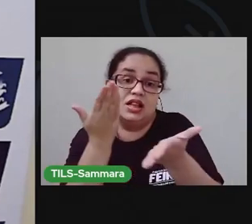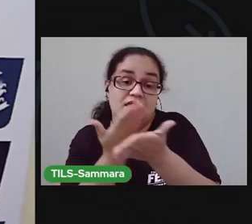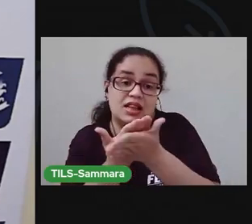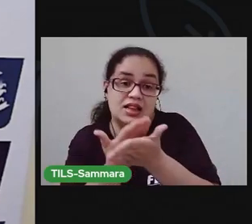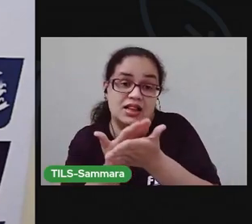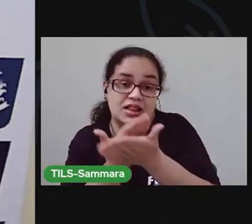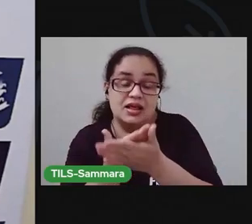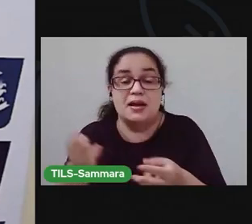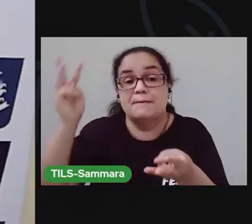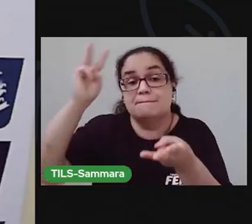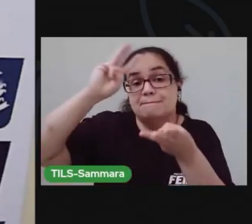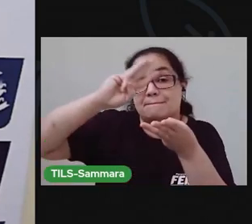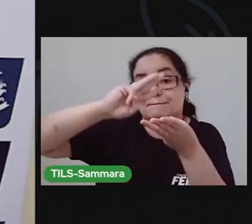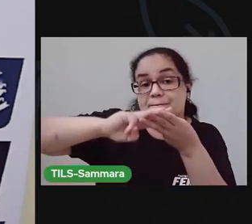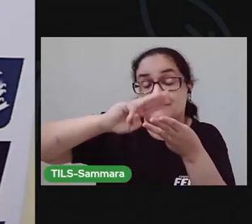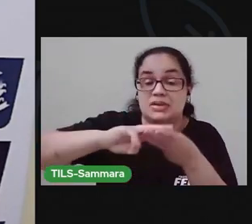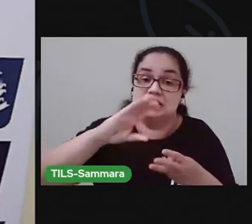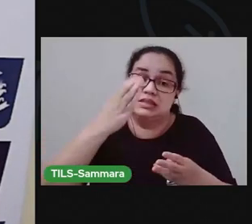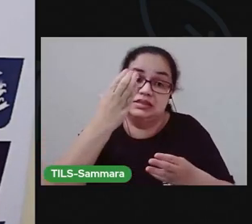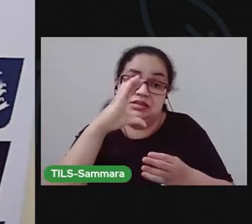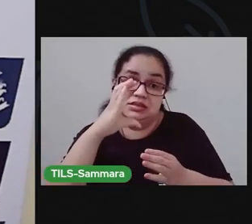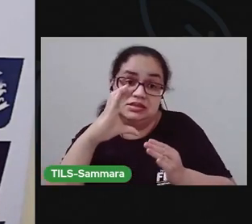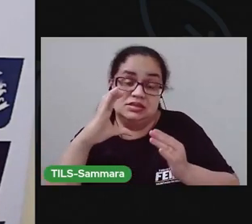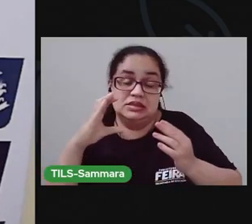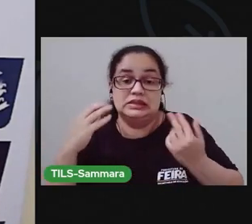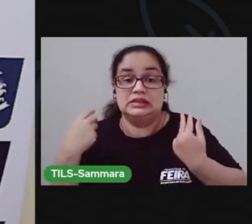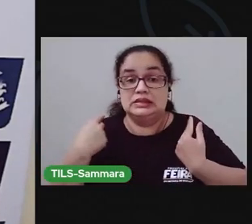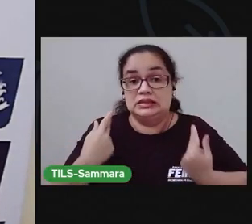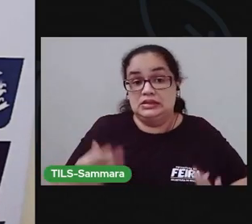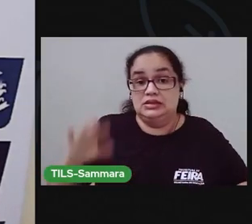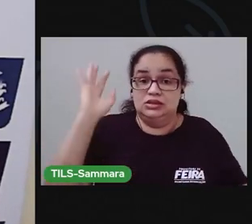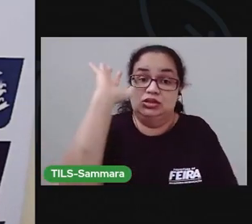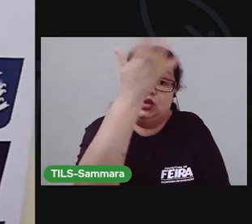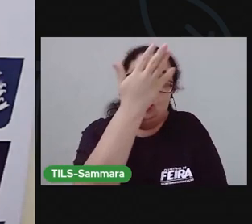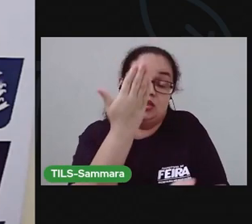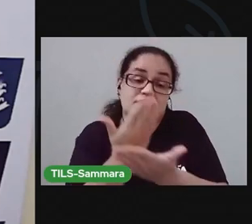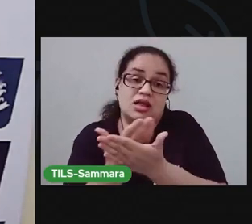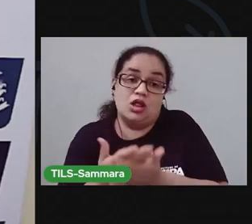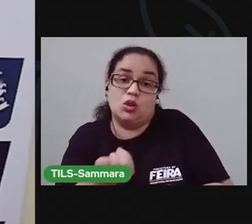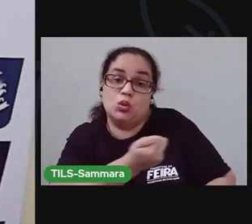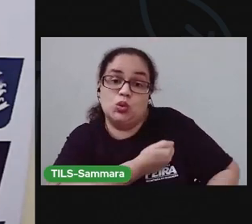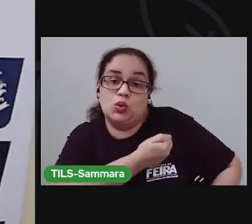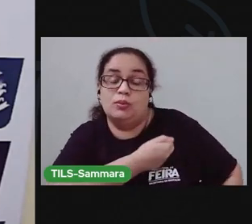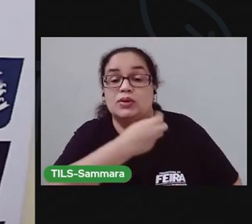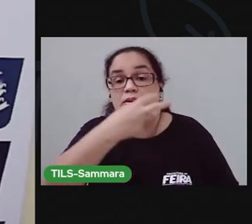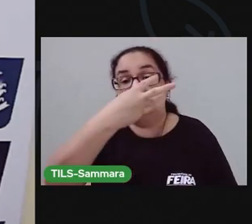Matemática e Ciências da Natureza, nossa aula de número 34.